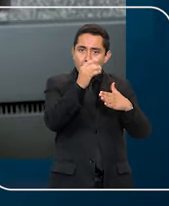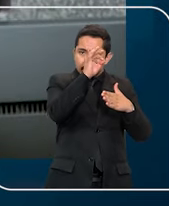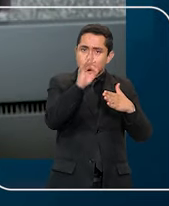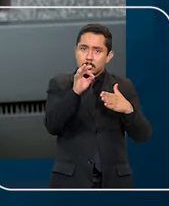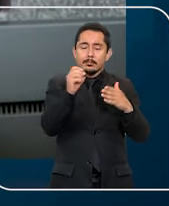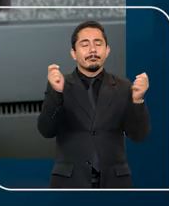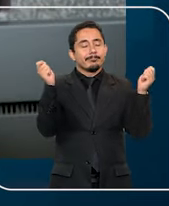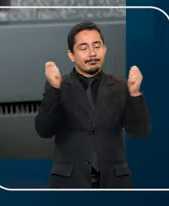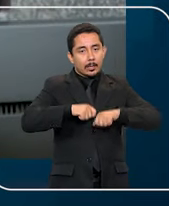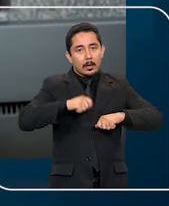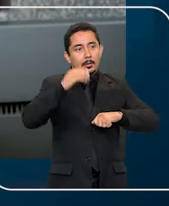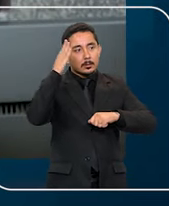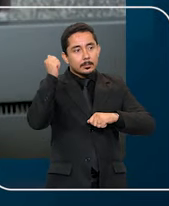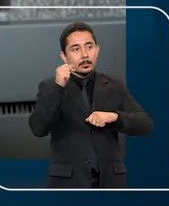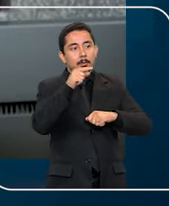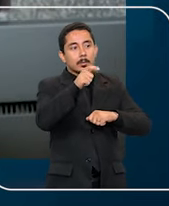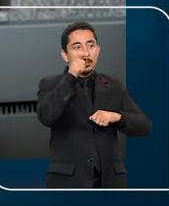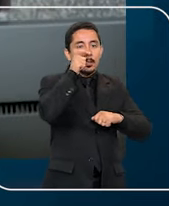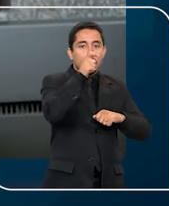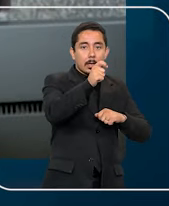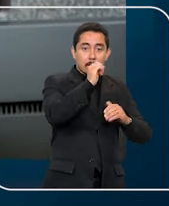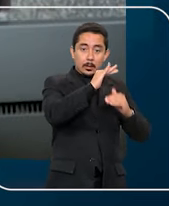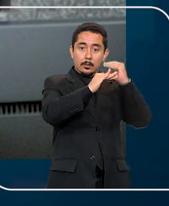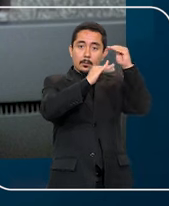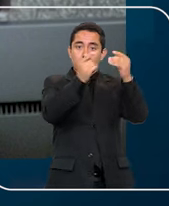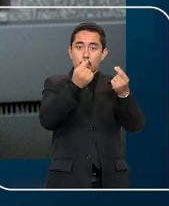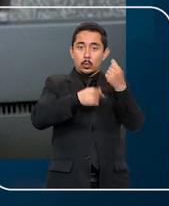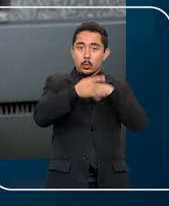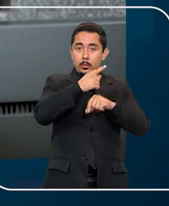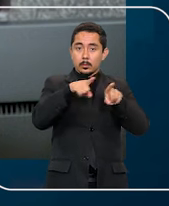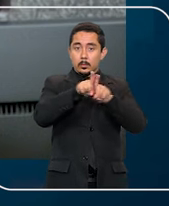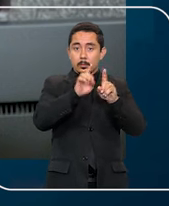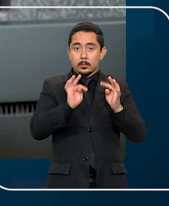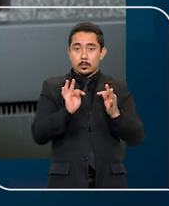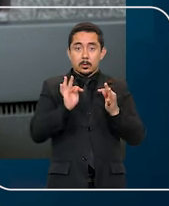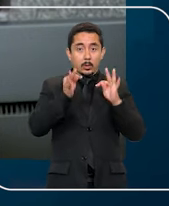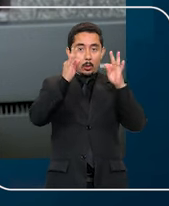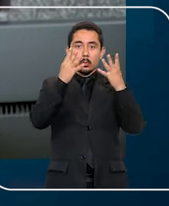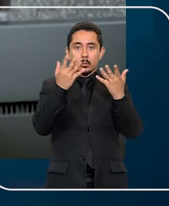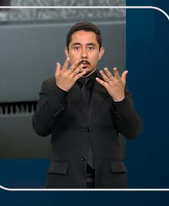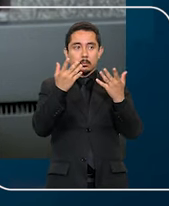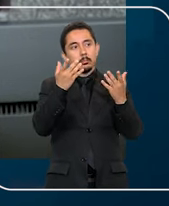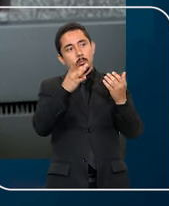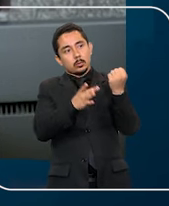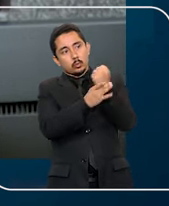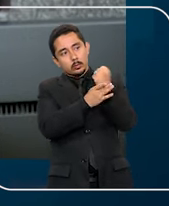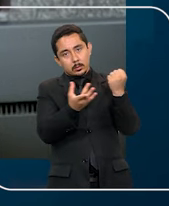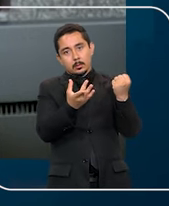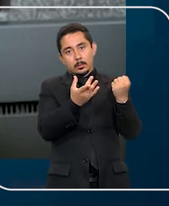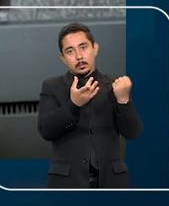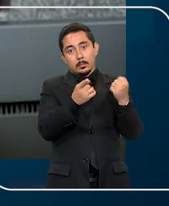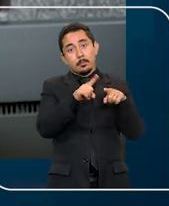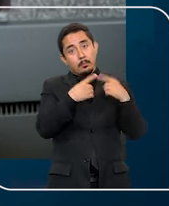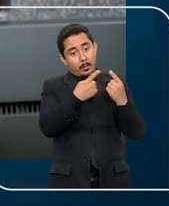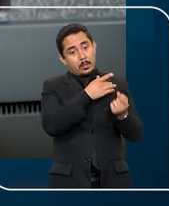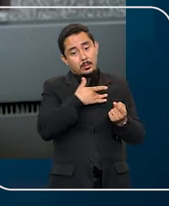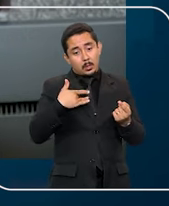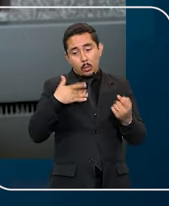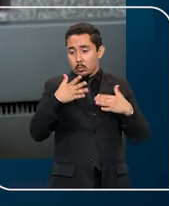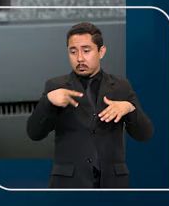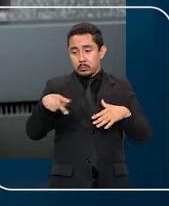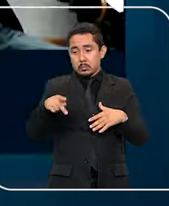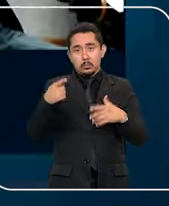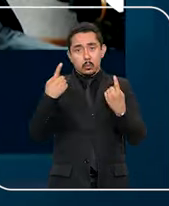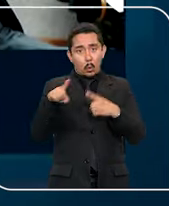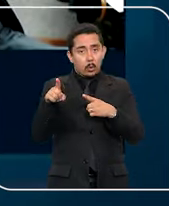1% é suficiente para conciliar os interesses de desenvolvimento econômico e tecnológico com a segurança do consumidor, sem comprometer a saúde